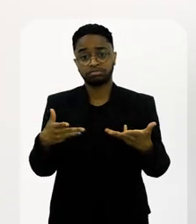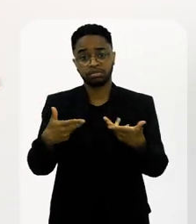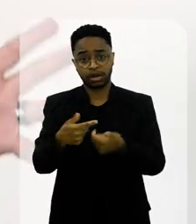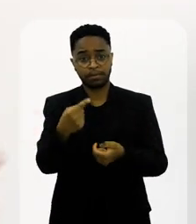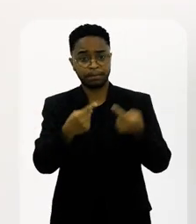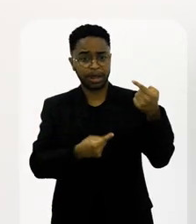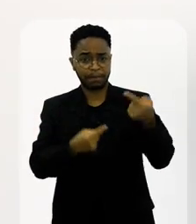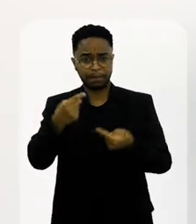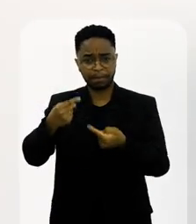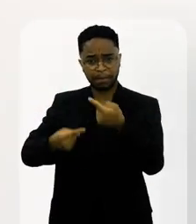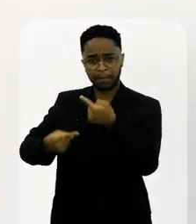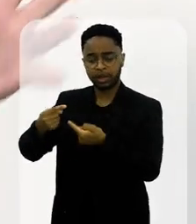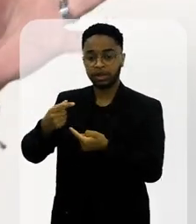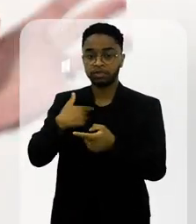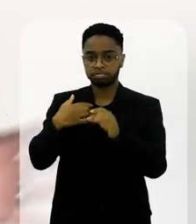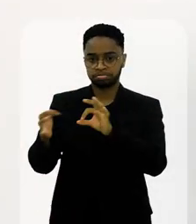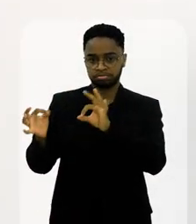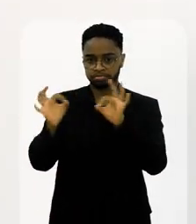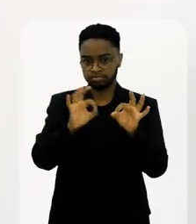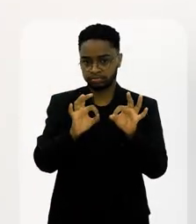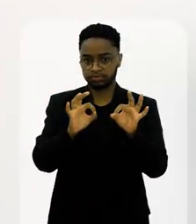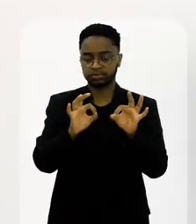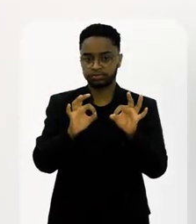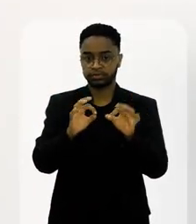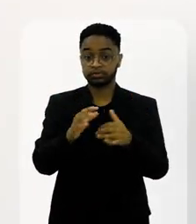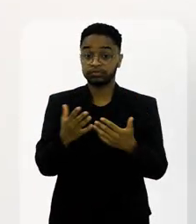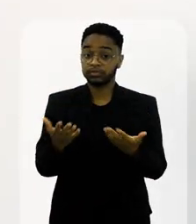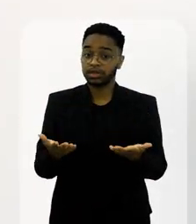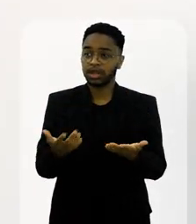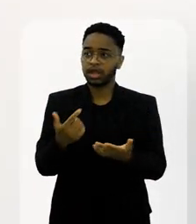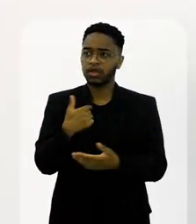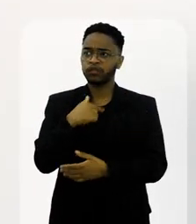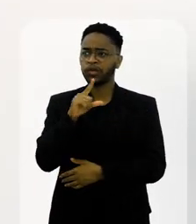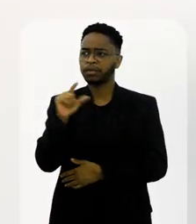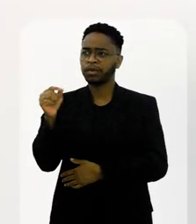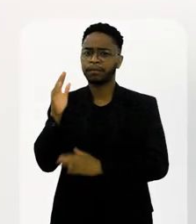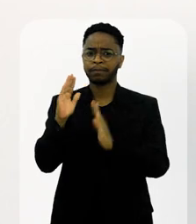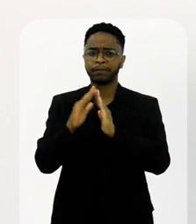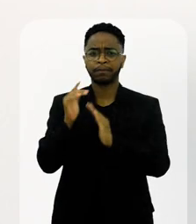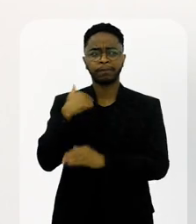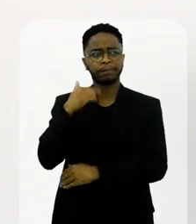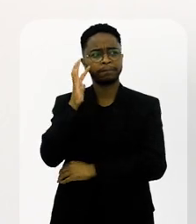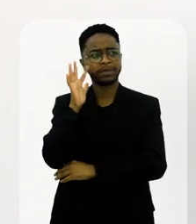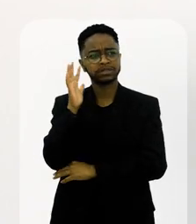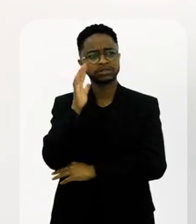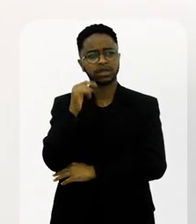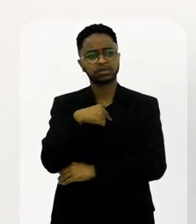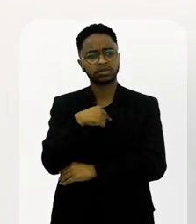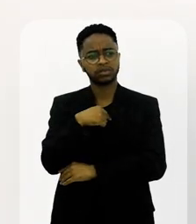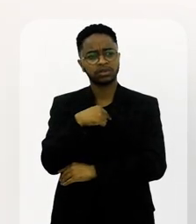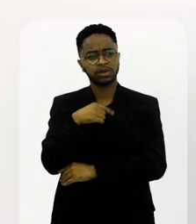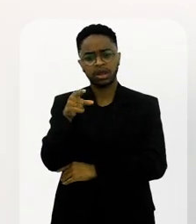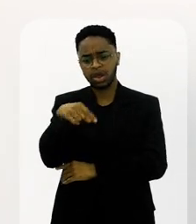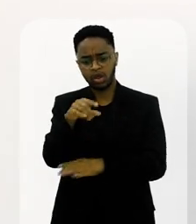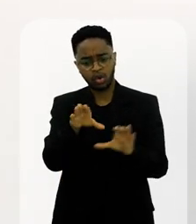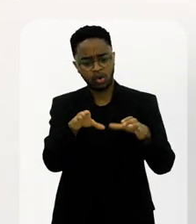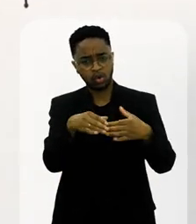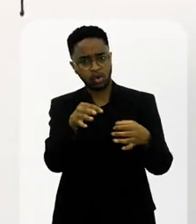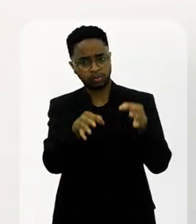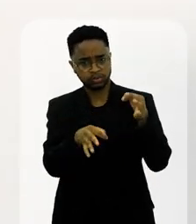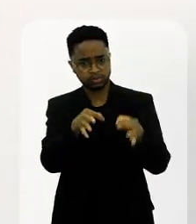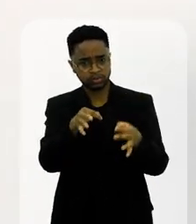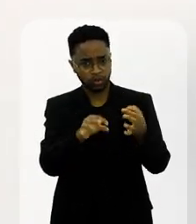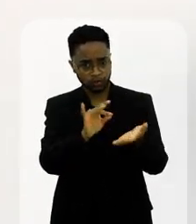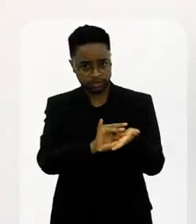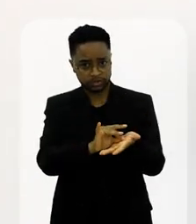incríveis fazendo aquele debate. E eu assisti àquele debate. E eu saí de lá pensando assim, esse julgamento que é feito